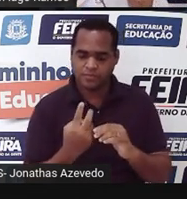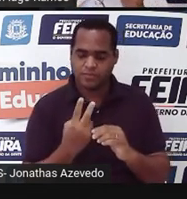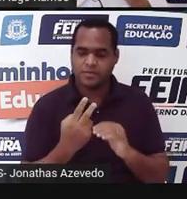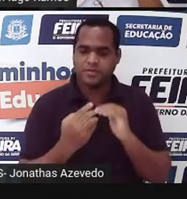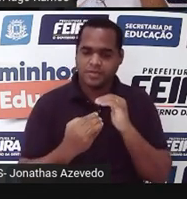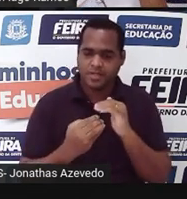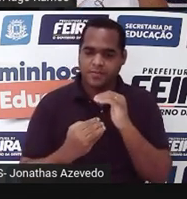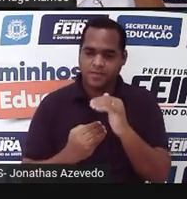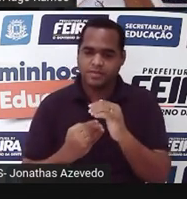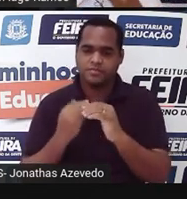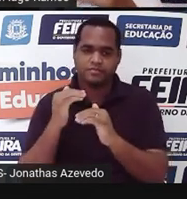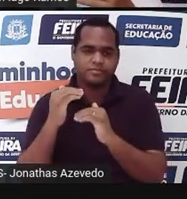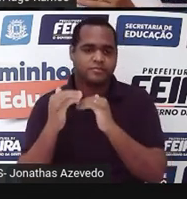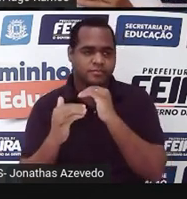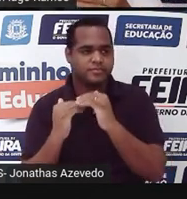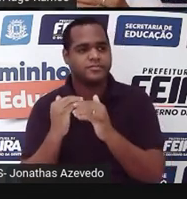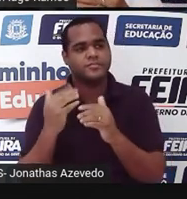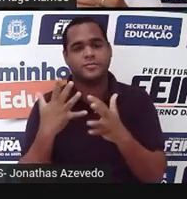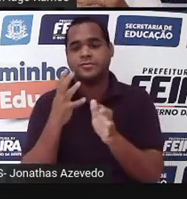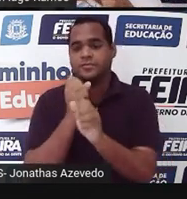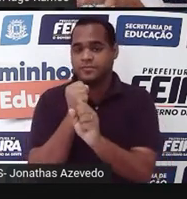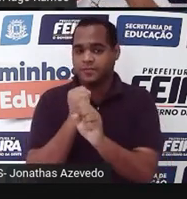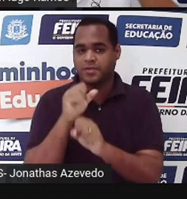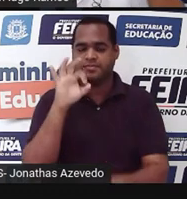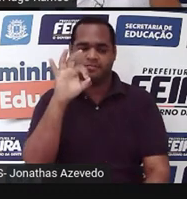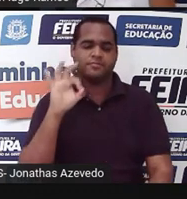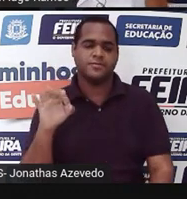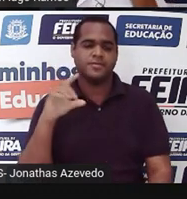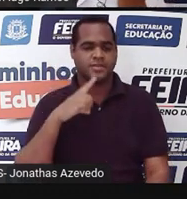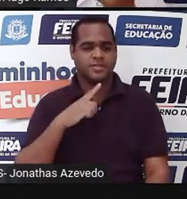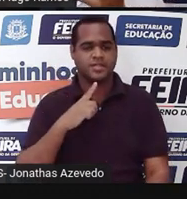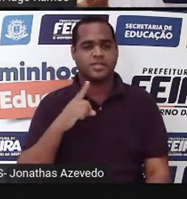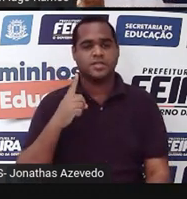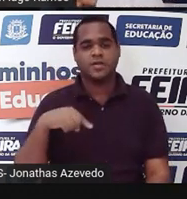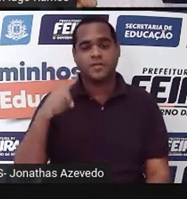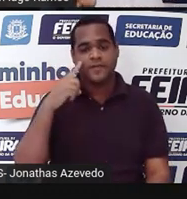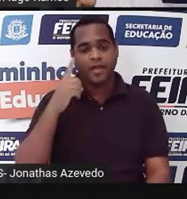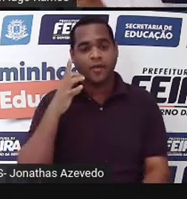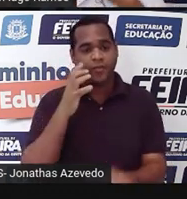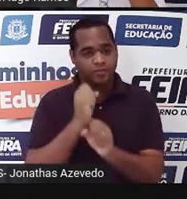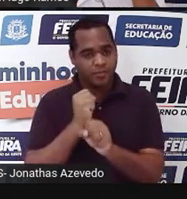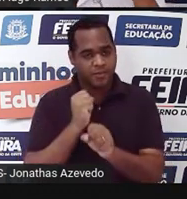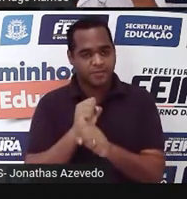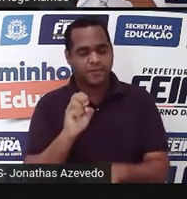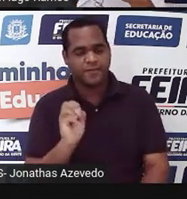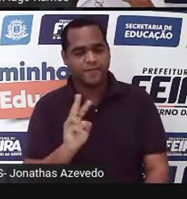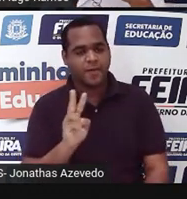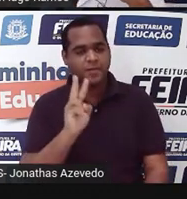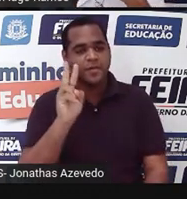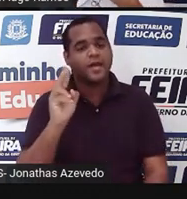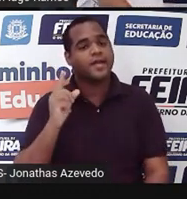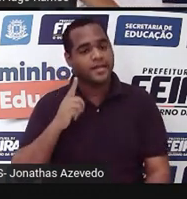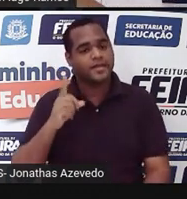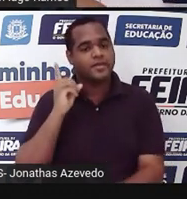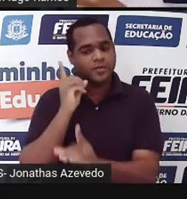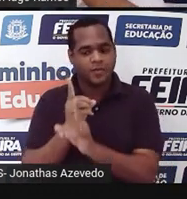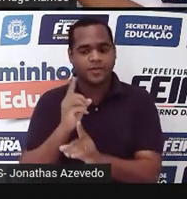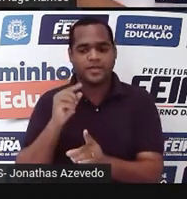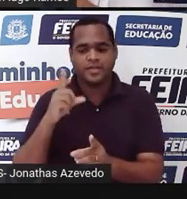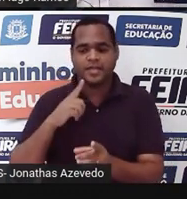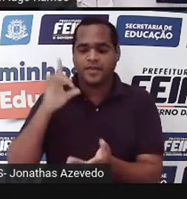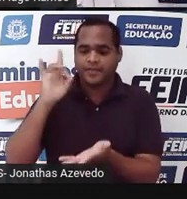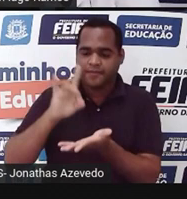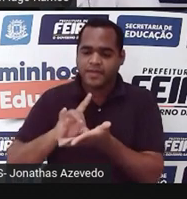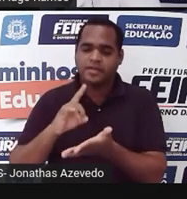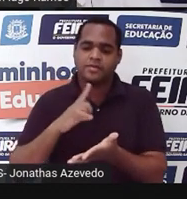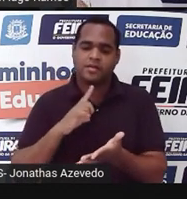a gente calcula uma porcentagem, descobre um valor, e desse valor, a gente calcula uma